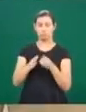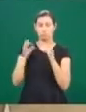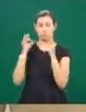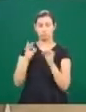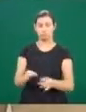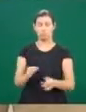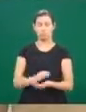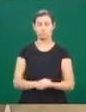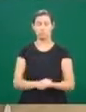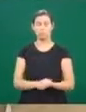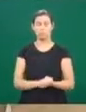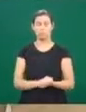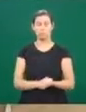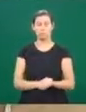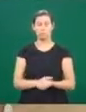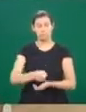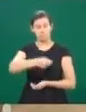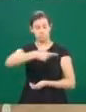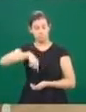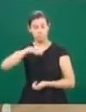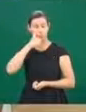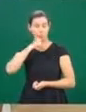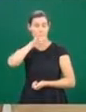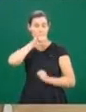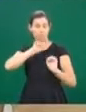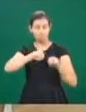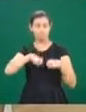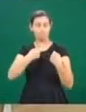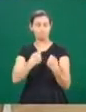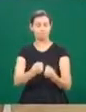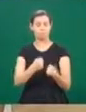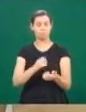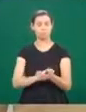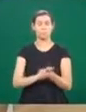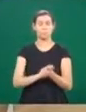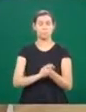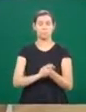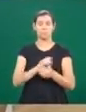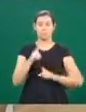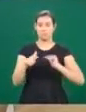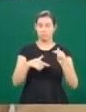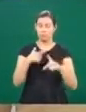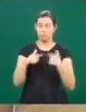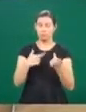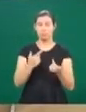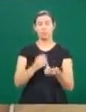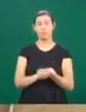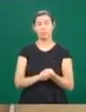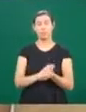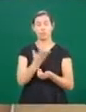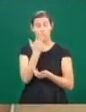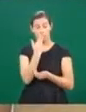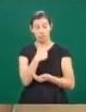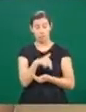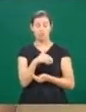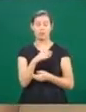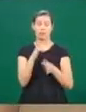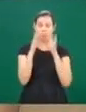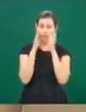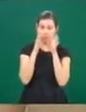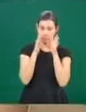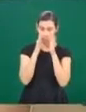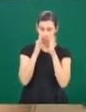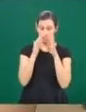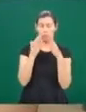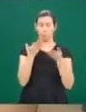mães, temos que nos dobrarmos, né? Porque, assim, trabalho, as funções, a criança requer um pouco